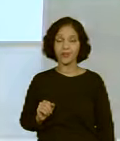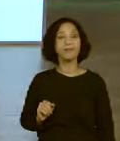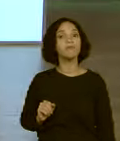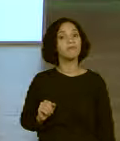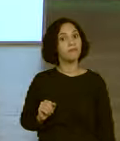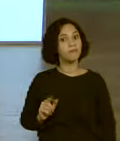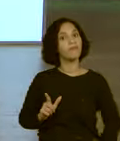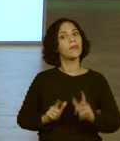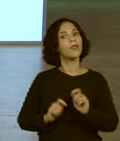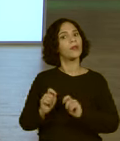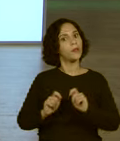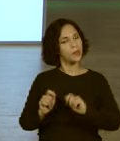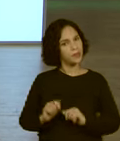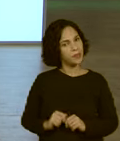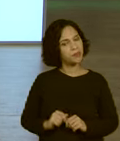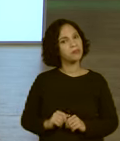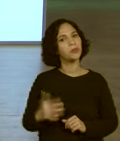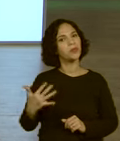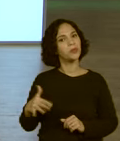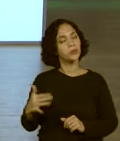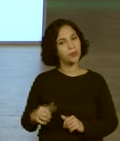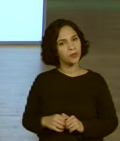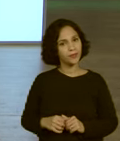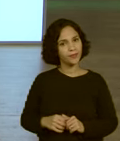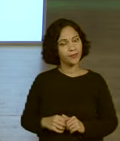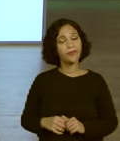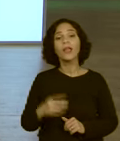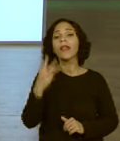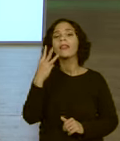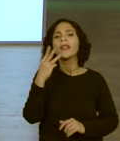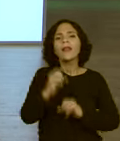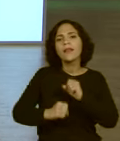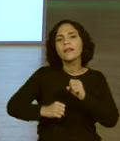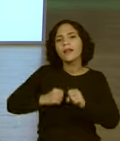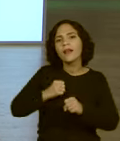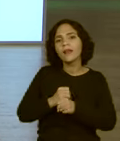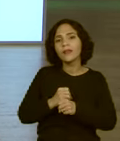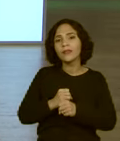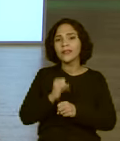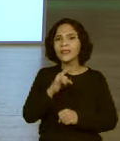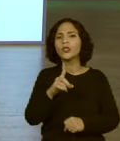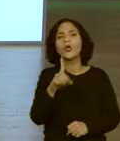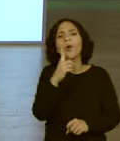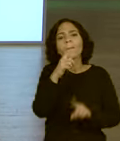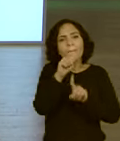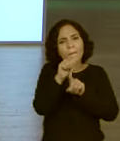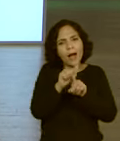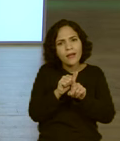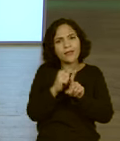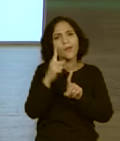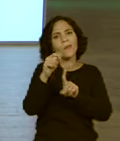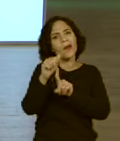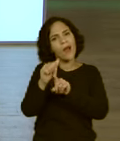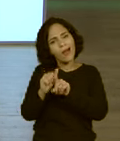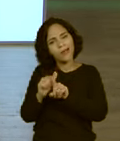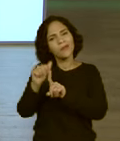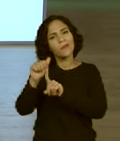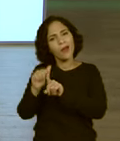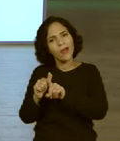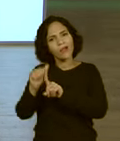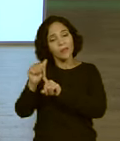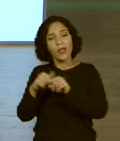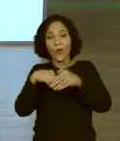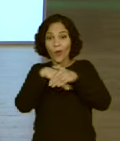De economia. Bastante. Não é bastante? Pois é. Em três anos, se eu pegar R$ 90,00, eu posso apagar isso aqui, né?